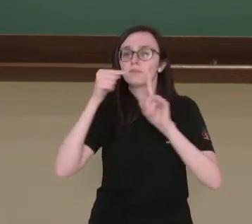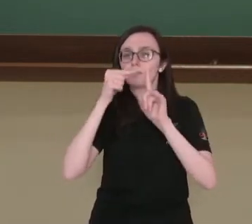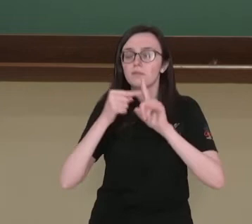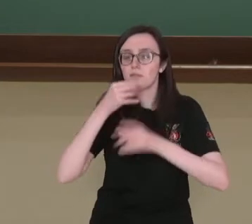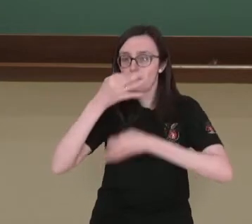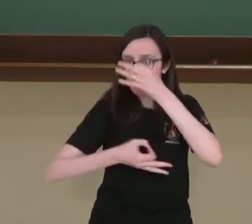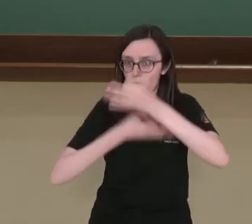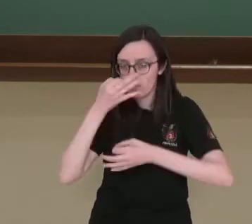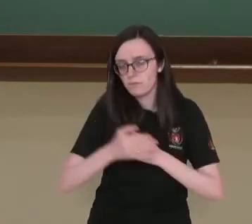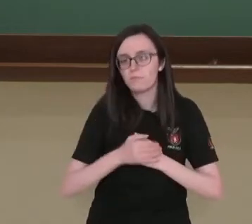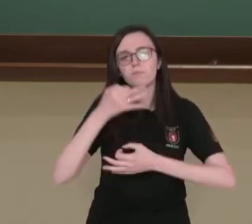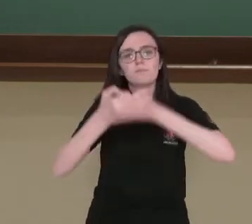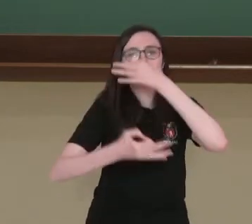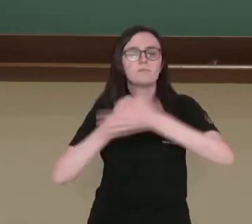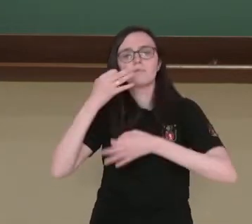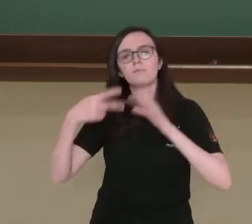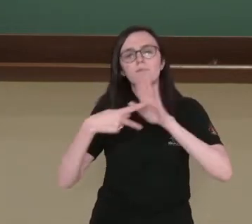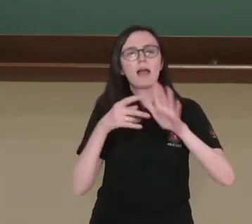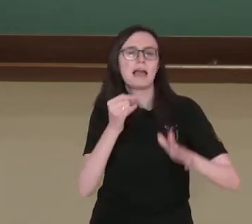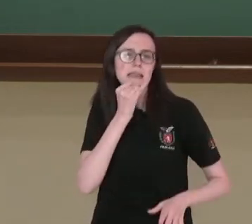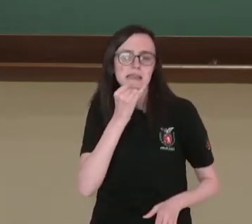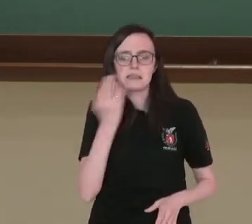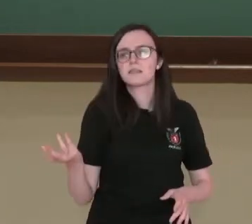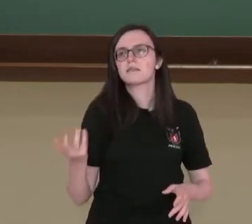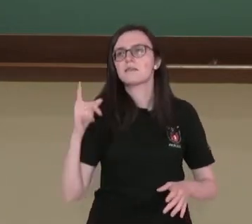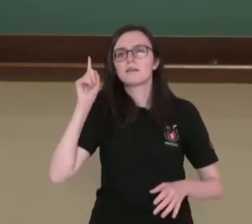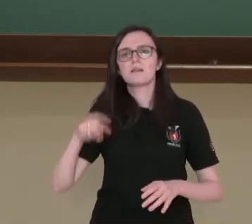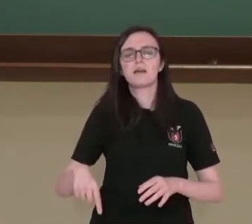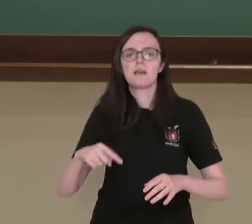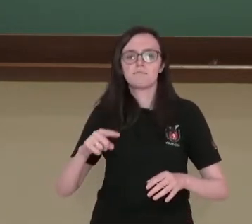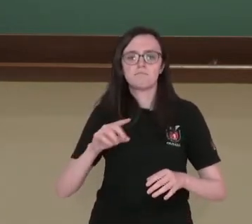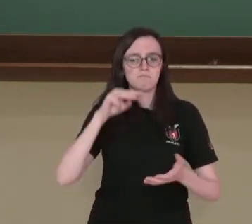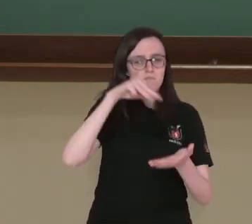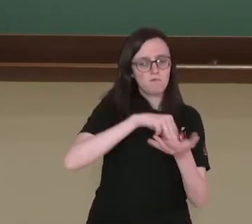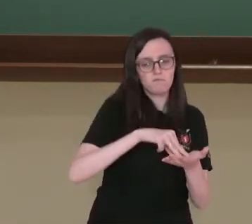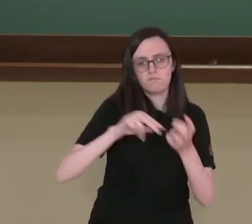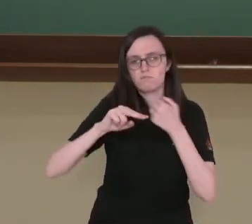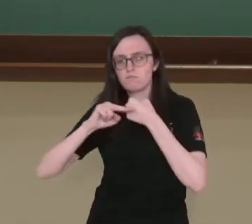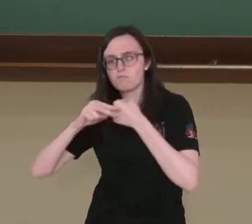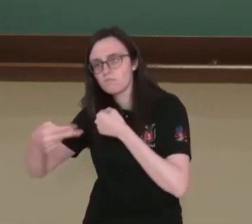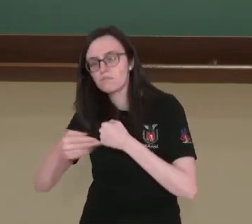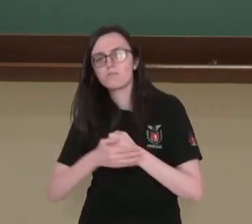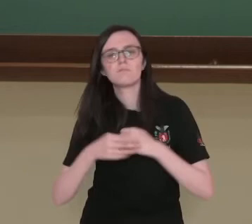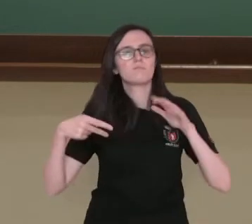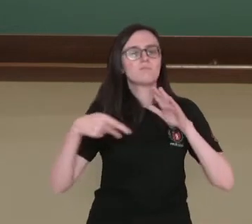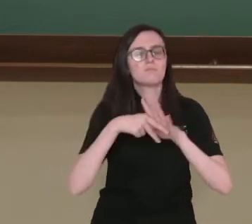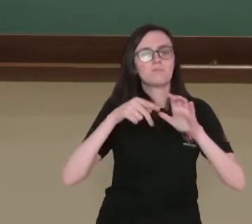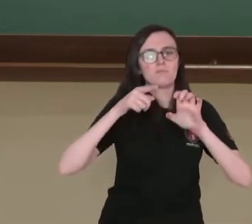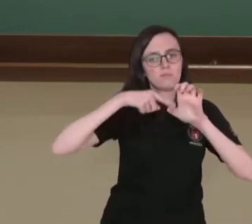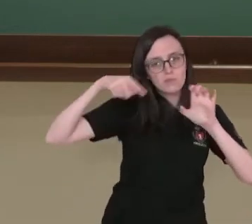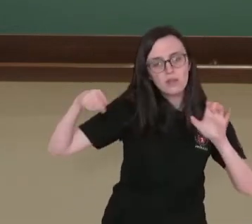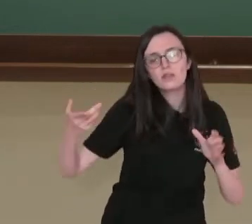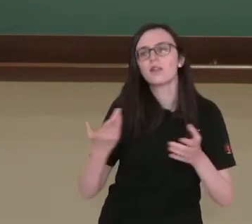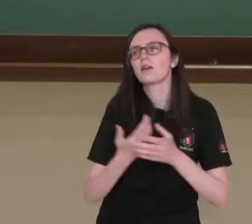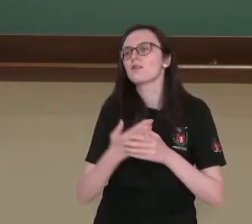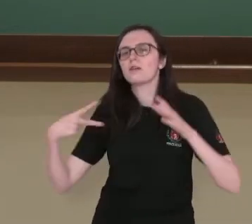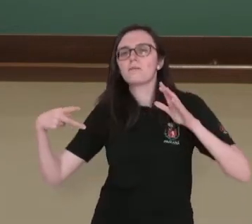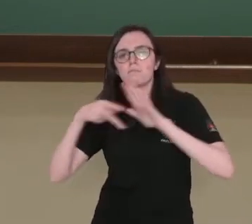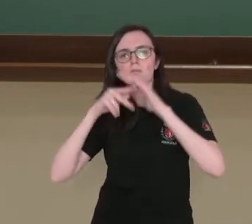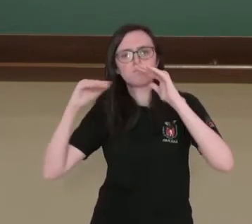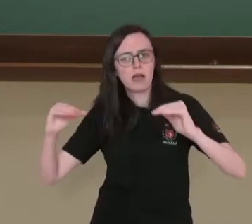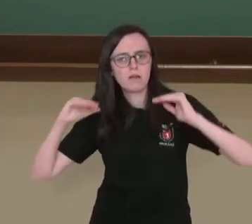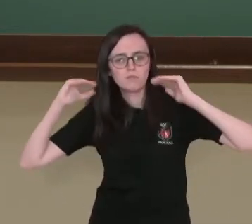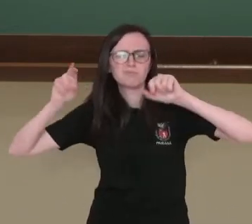argumentos. Argumento de exemplificação, de causa e consequência. Argumento estatístico, argumento de autoridade.